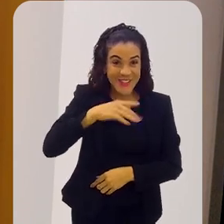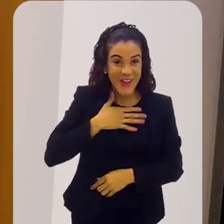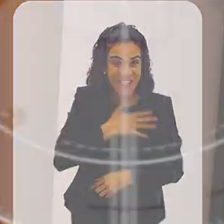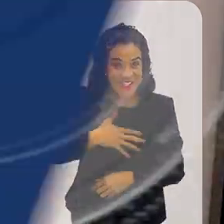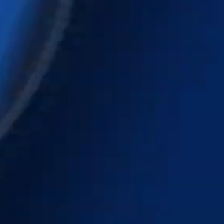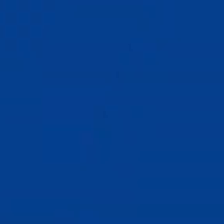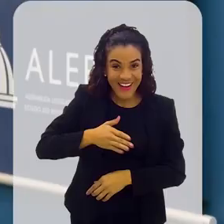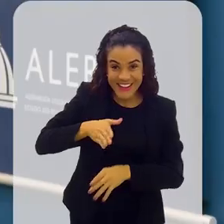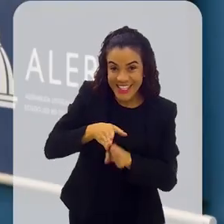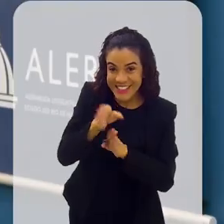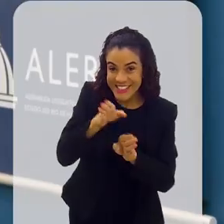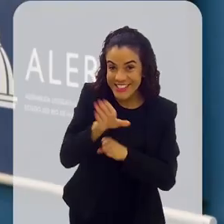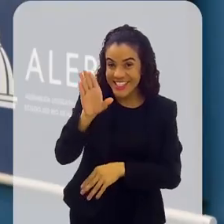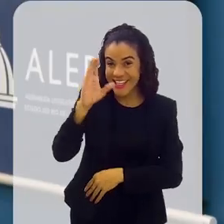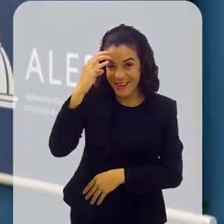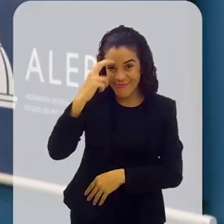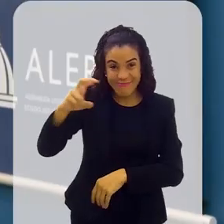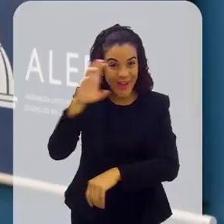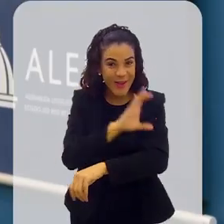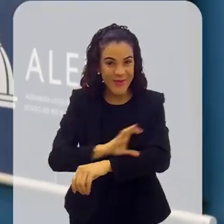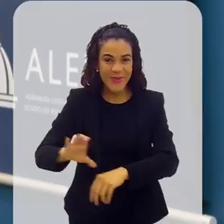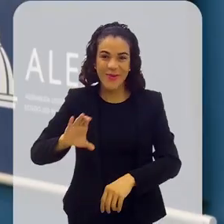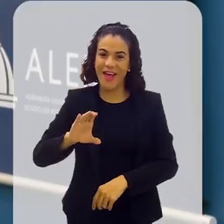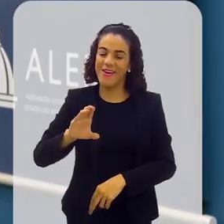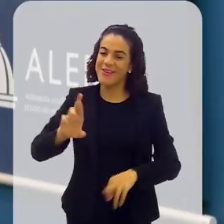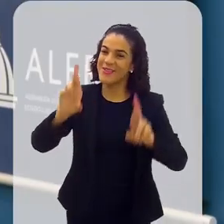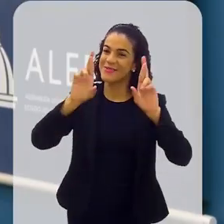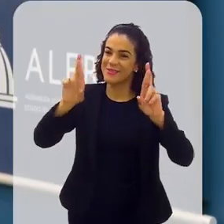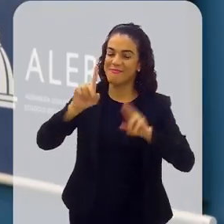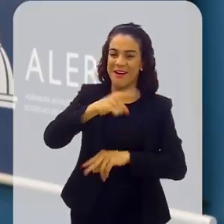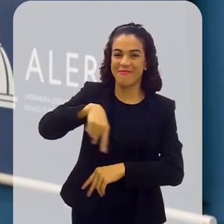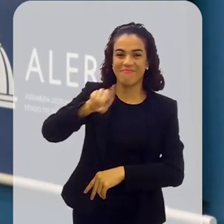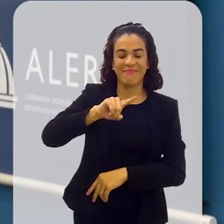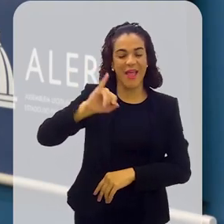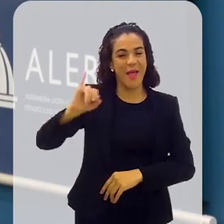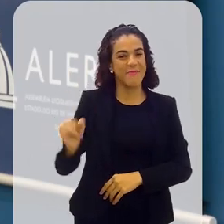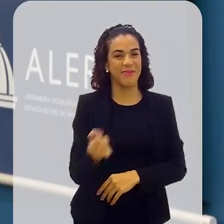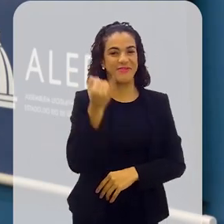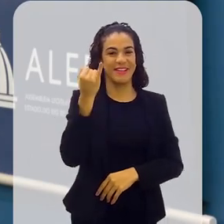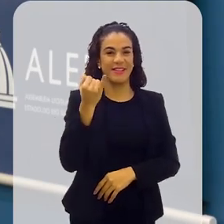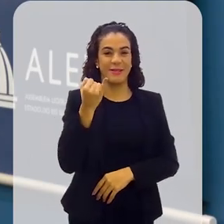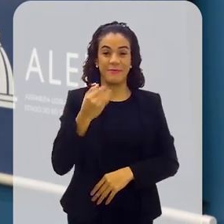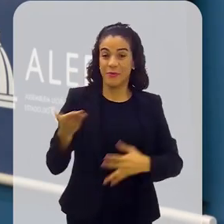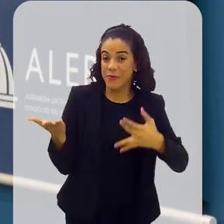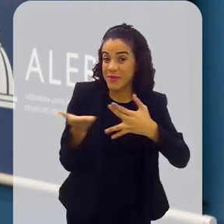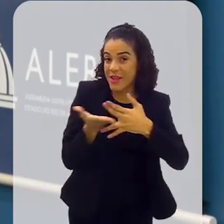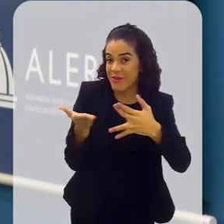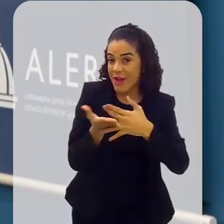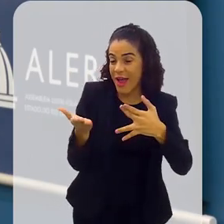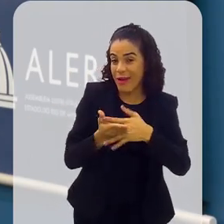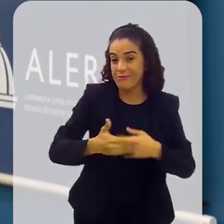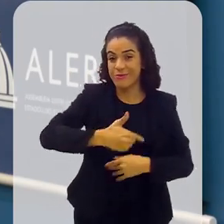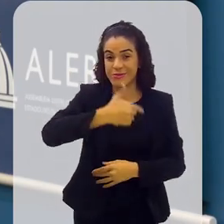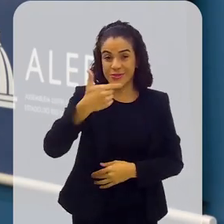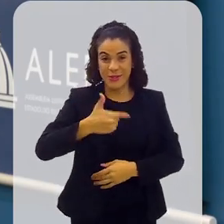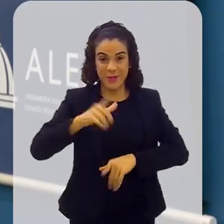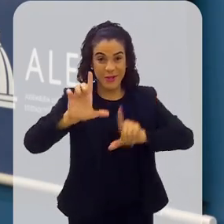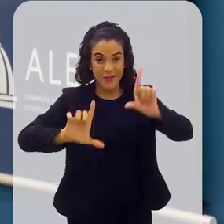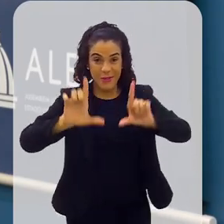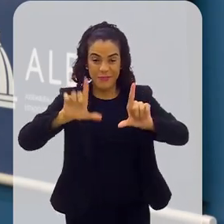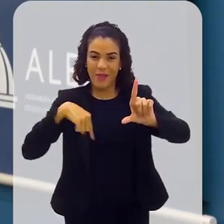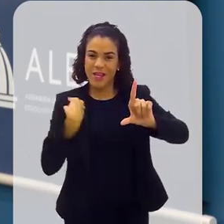da literatura. Gostaram da nossa dica cultural? Espero que vocês aproveitem. Agora a gente vai fazer um pequeno intervalo.